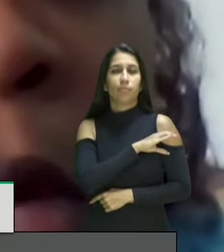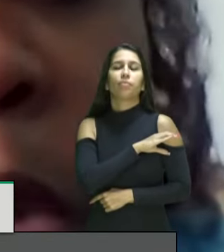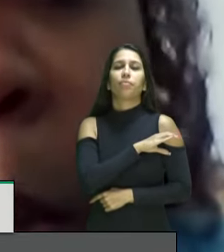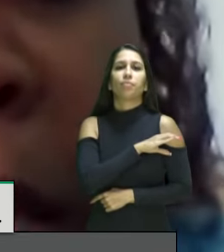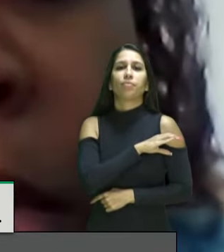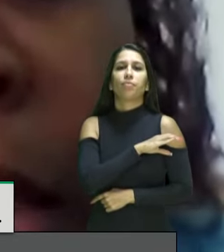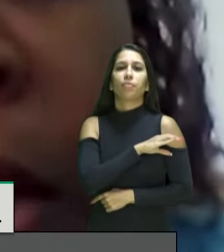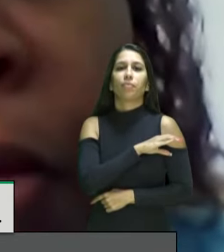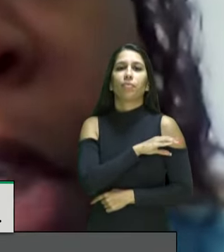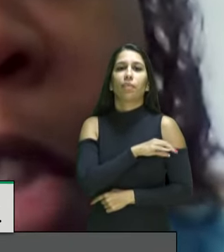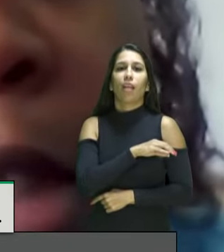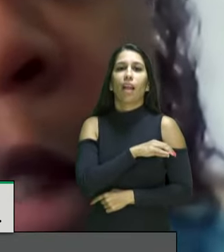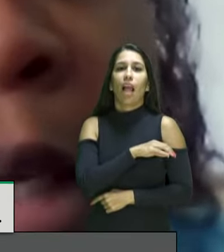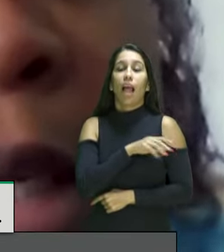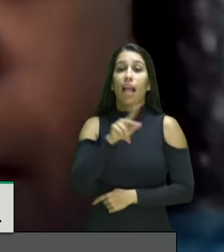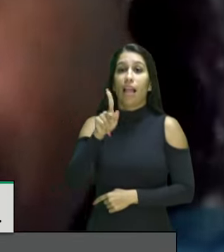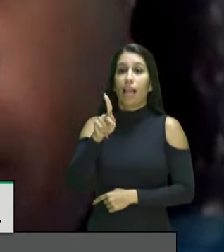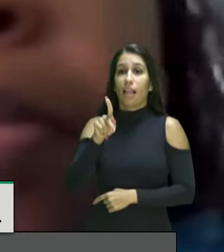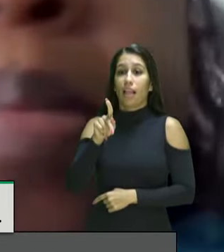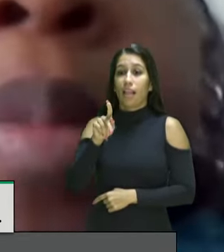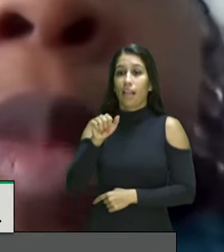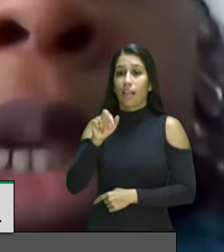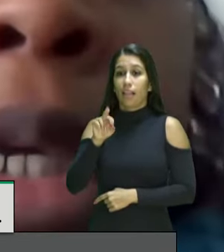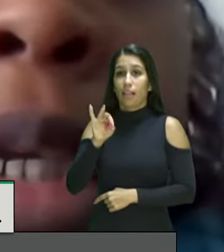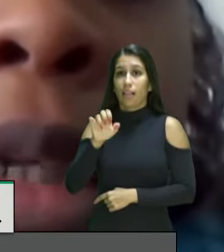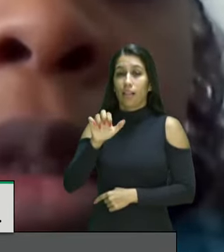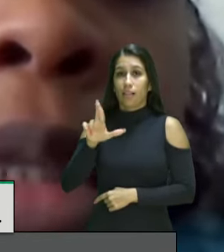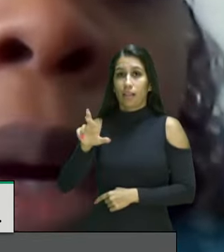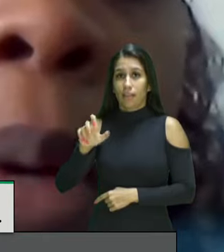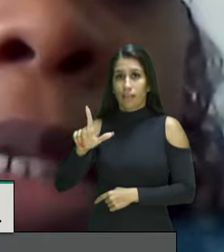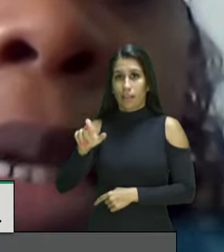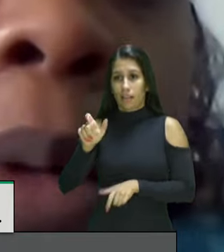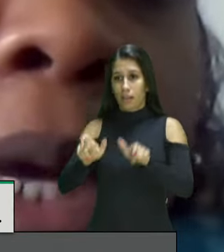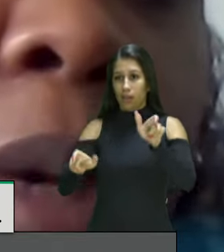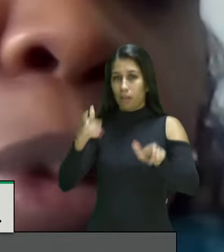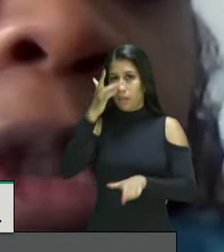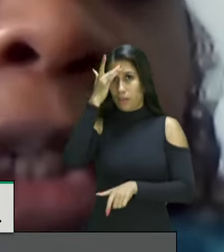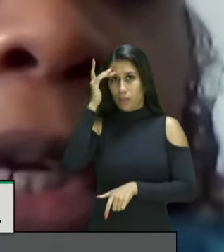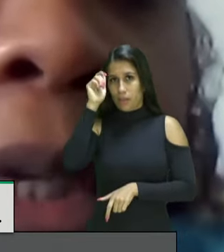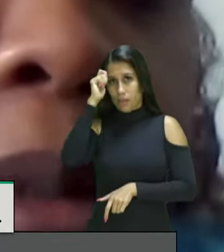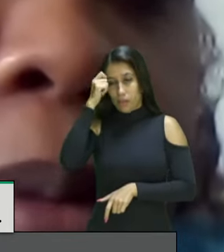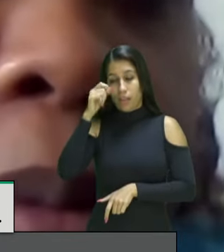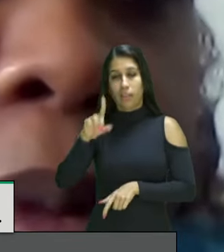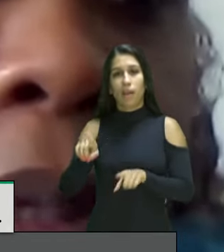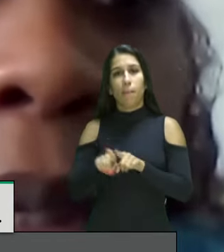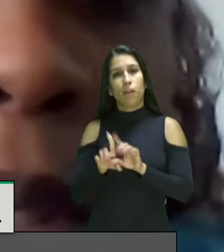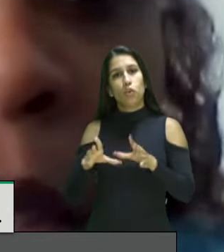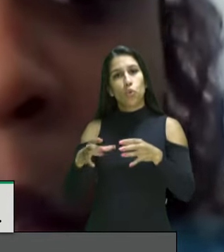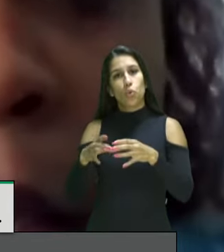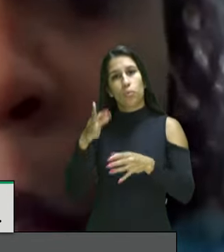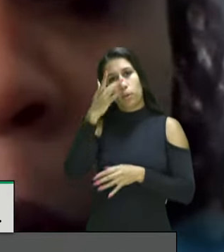faço parte da convergência negra e da coalizão negra por direito